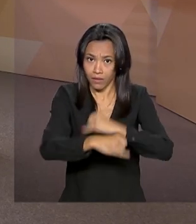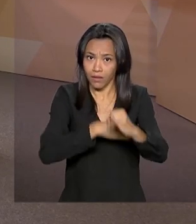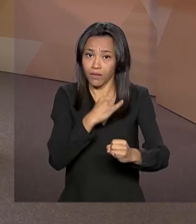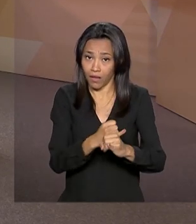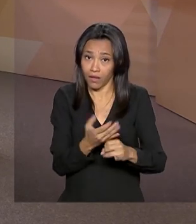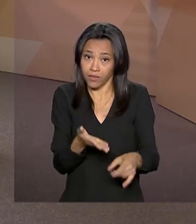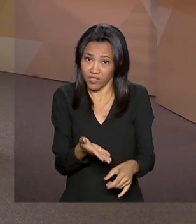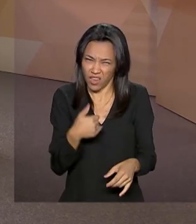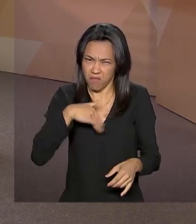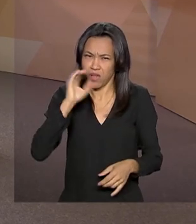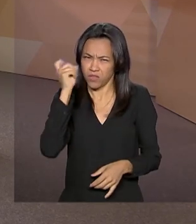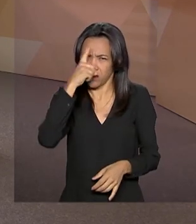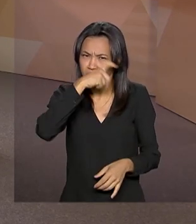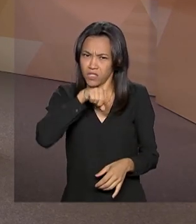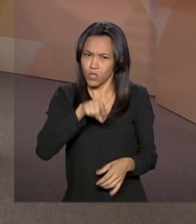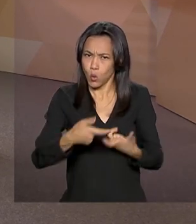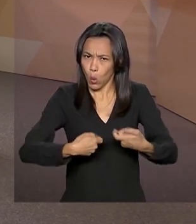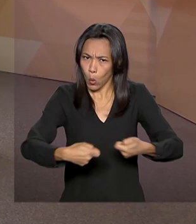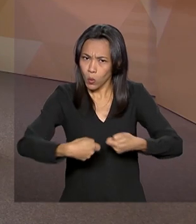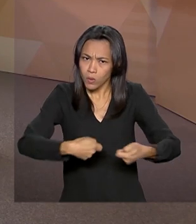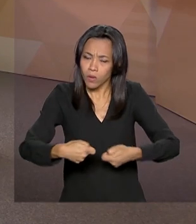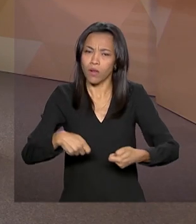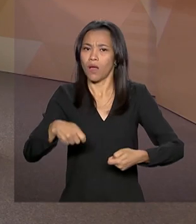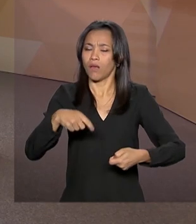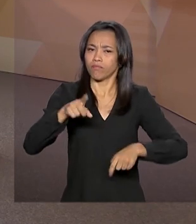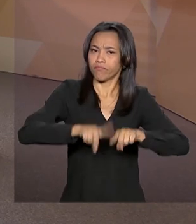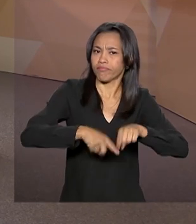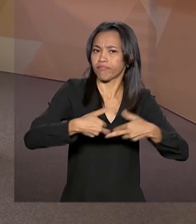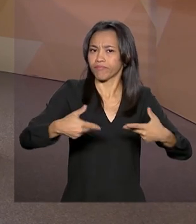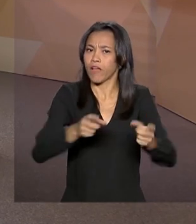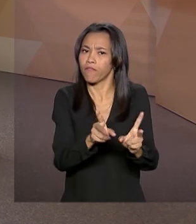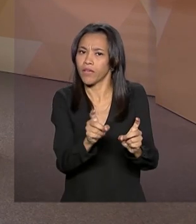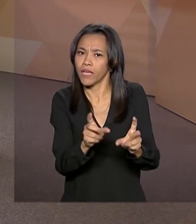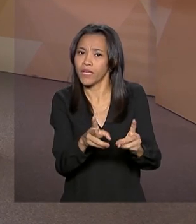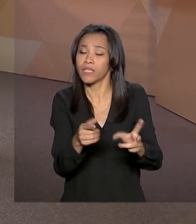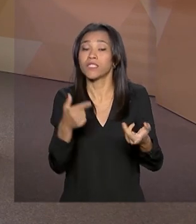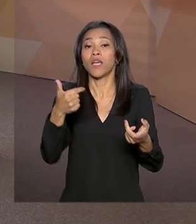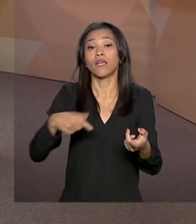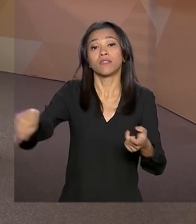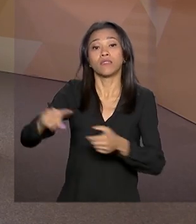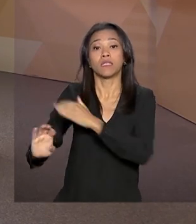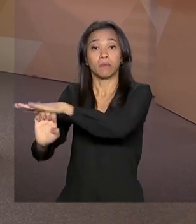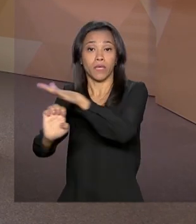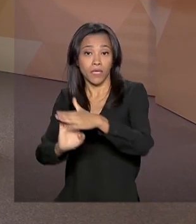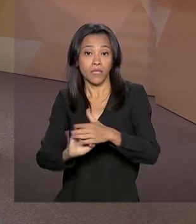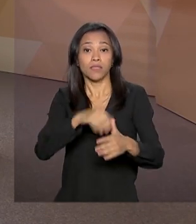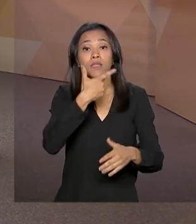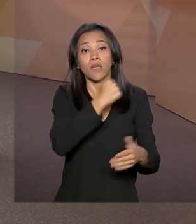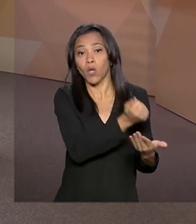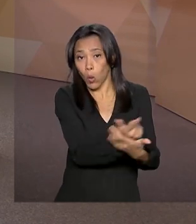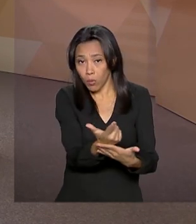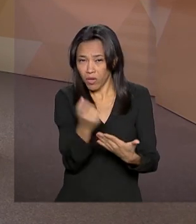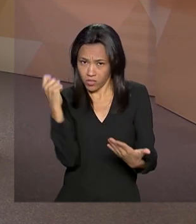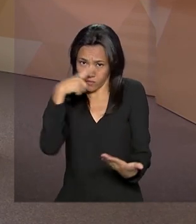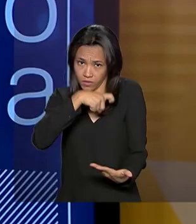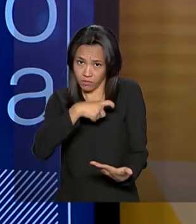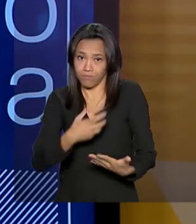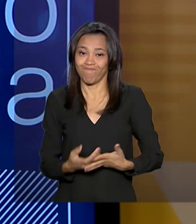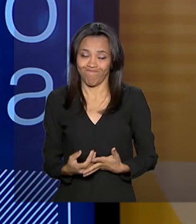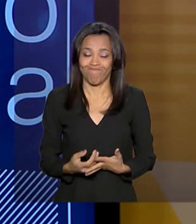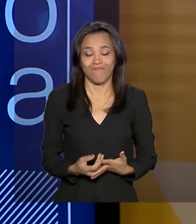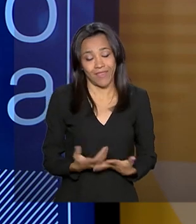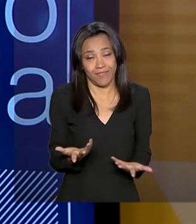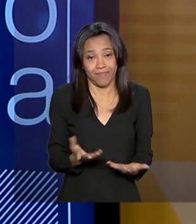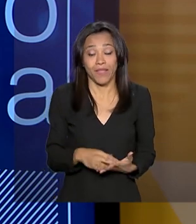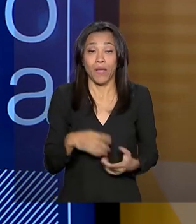É mais difícil ainda regular o comércio eletrônico, essa relação entre consumidores e empresas? É, porque a internet, ela